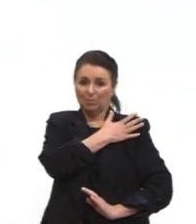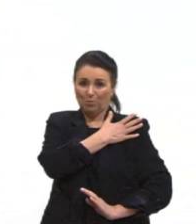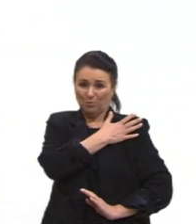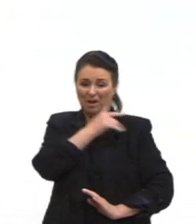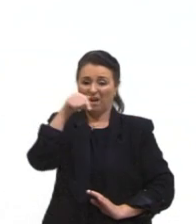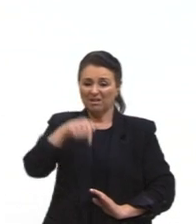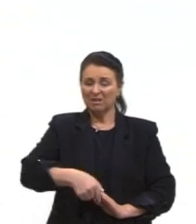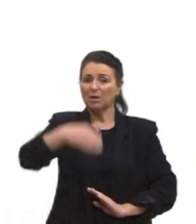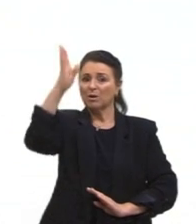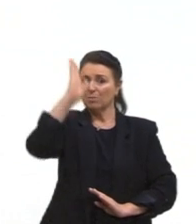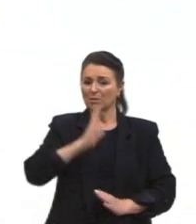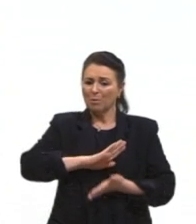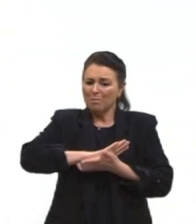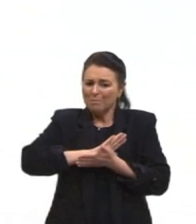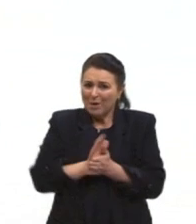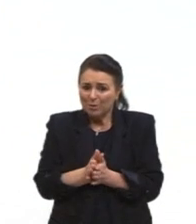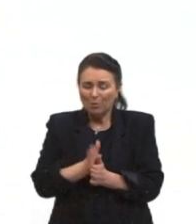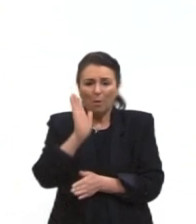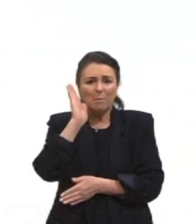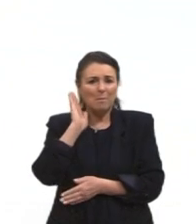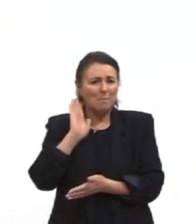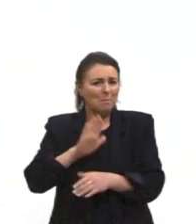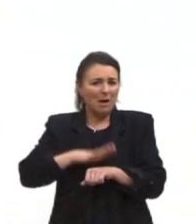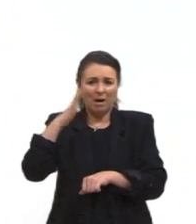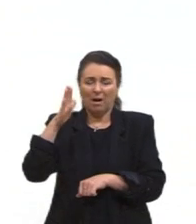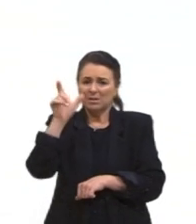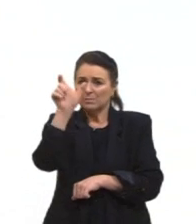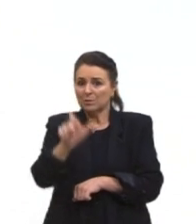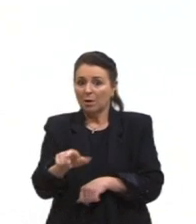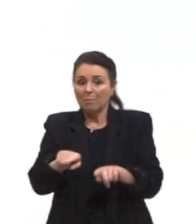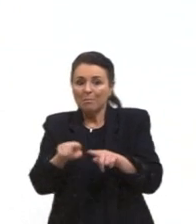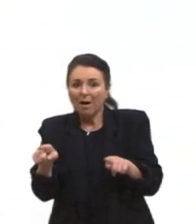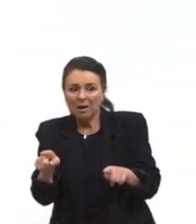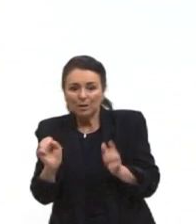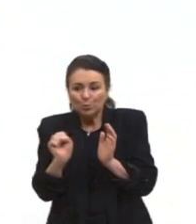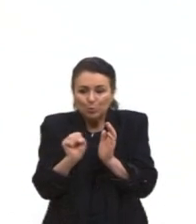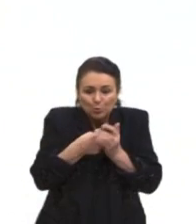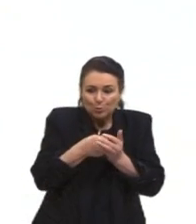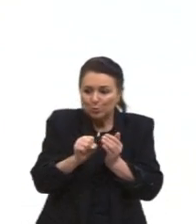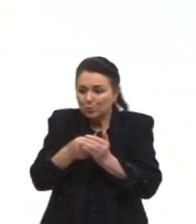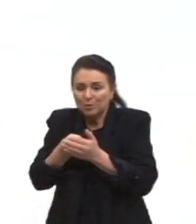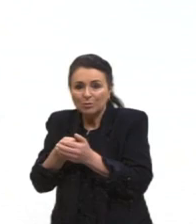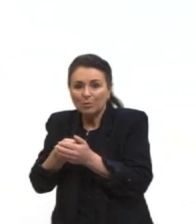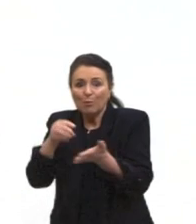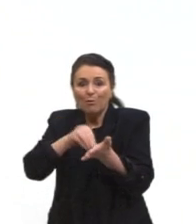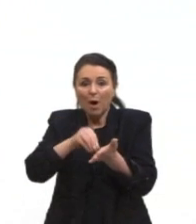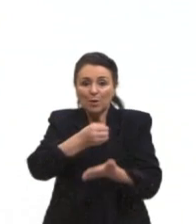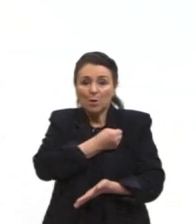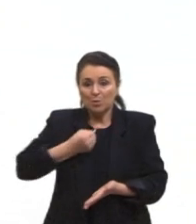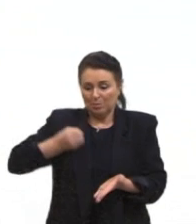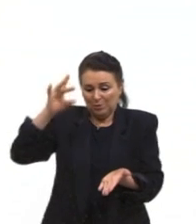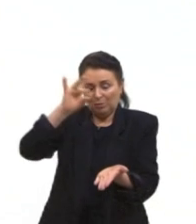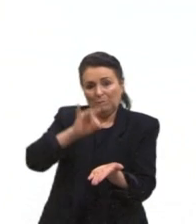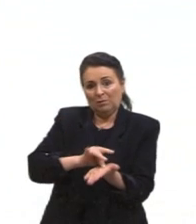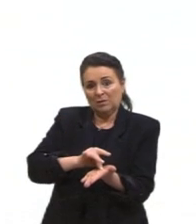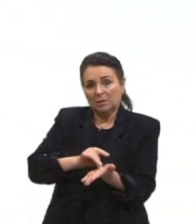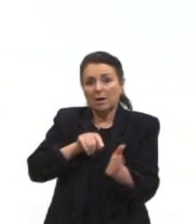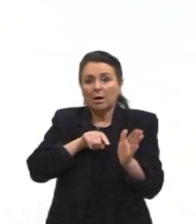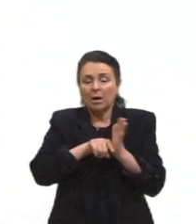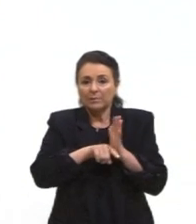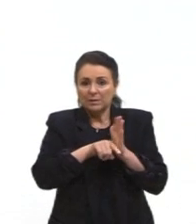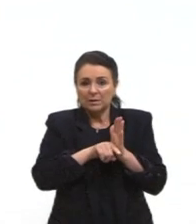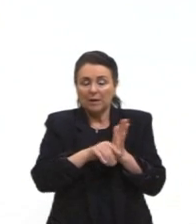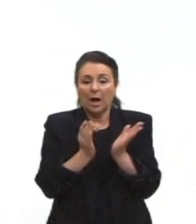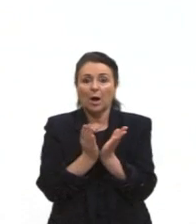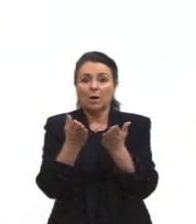muito mais gente, mas como era tudo por baixo dos panos, a gente não tem números oficiais. Hoje em dia, as pesquisas da Comissão